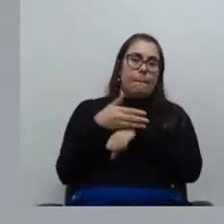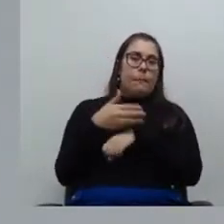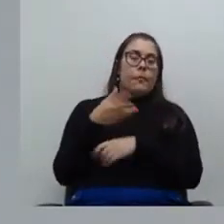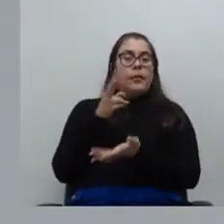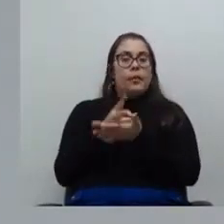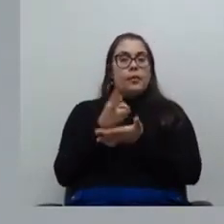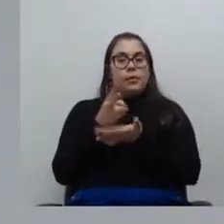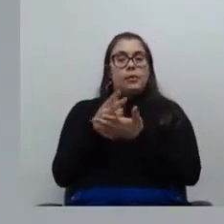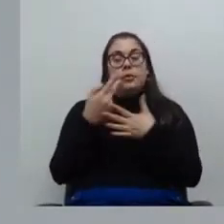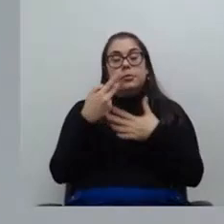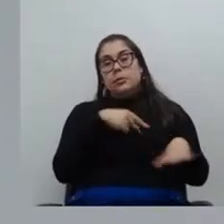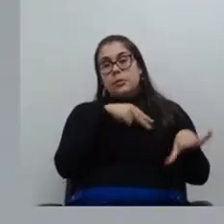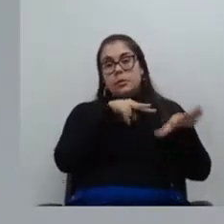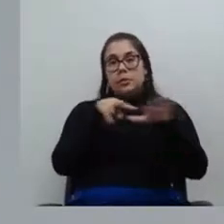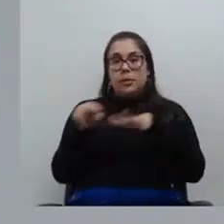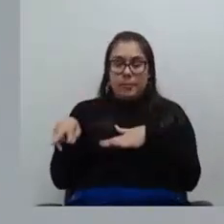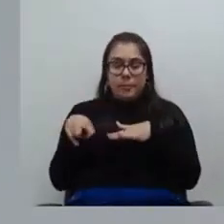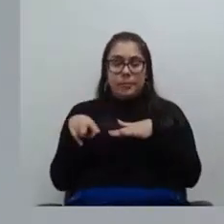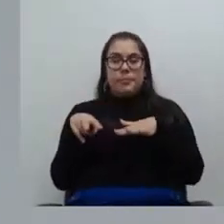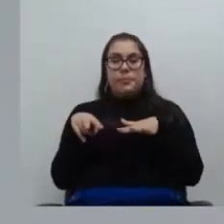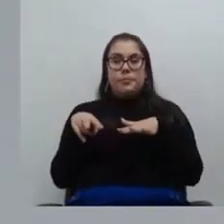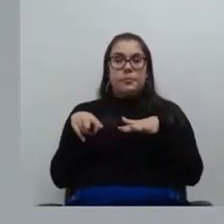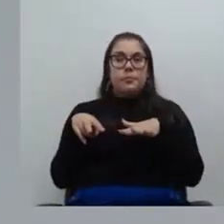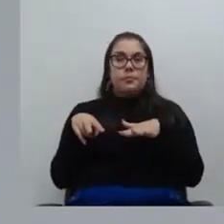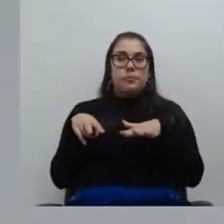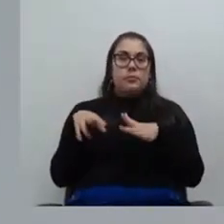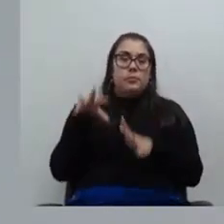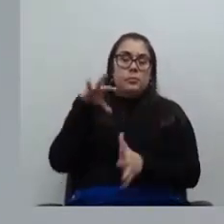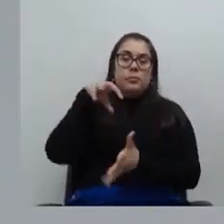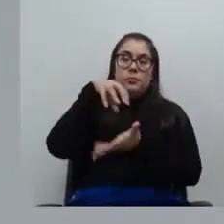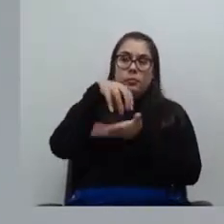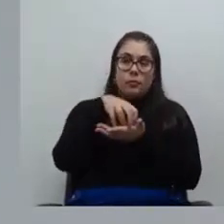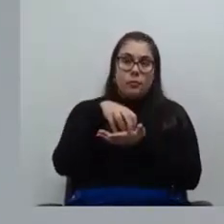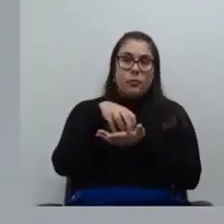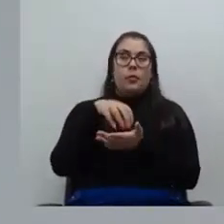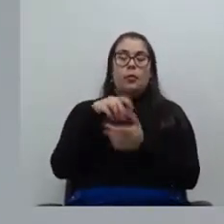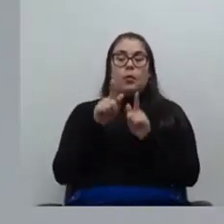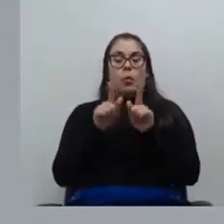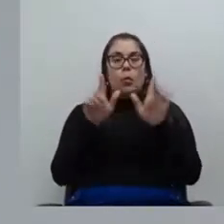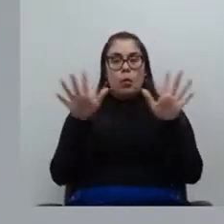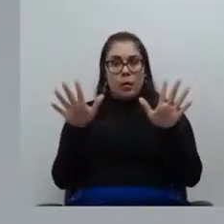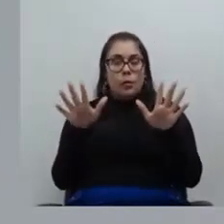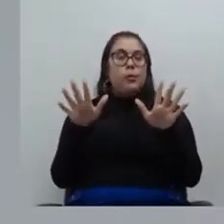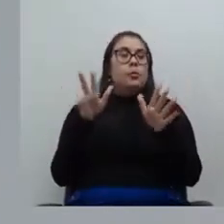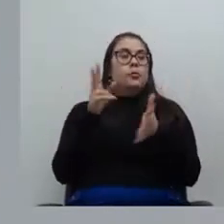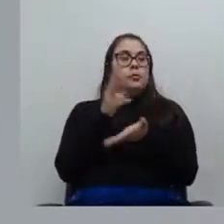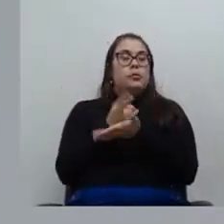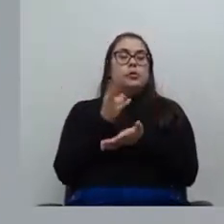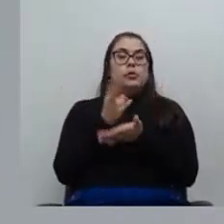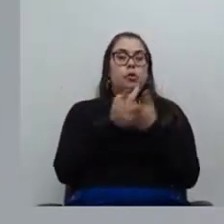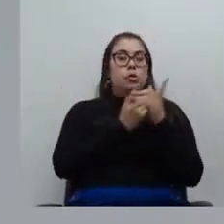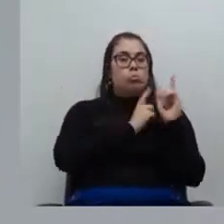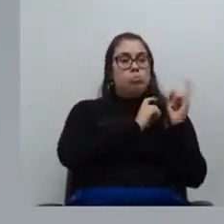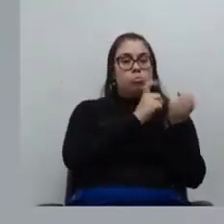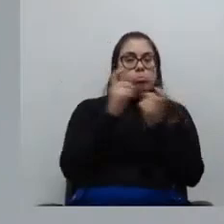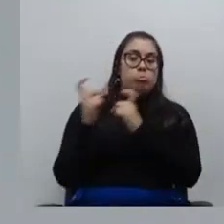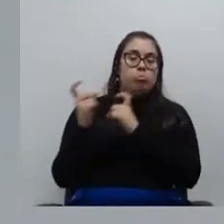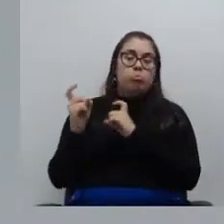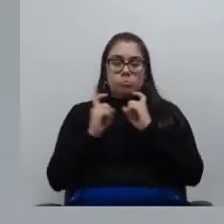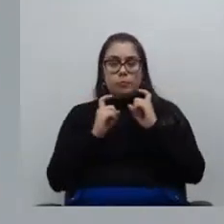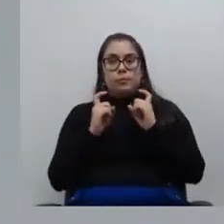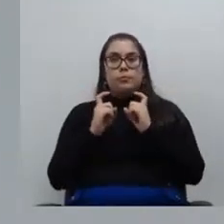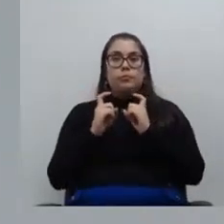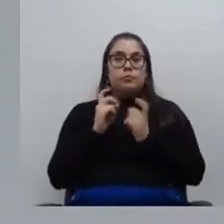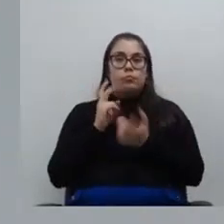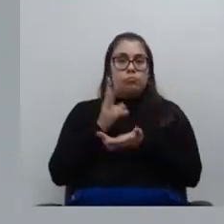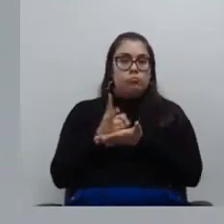continuaremos essa semana ainda na região central com Guarulhos e a gente vai continuar com essas reuniões em continuidade que